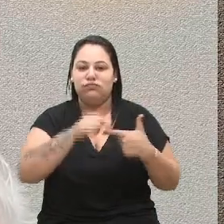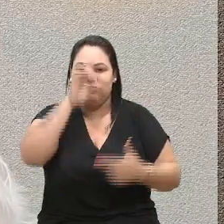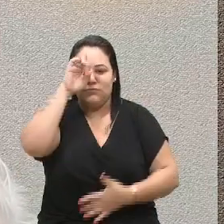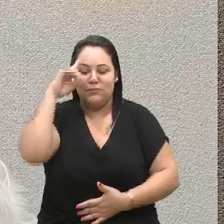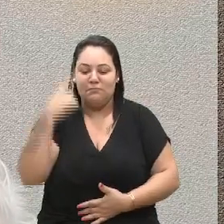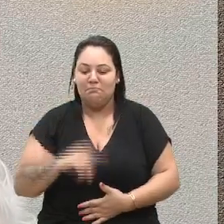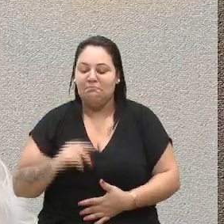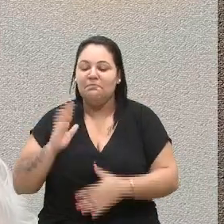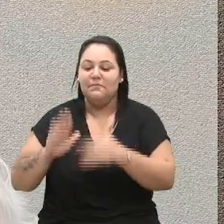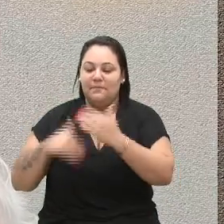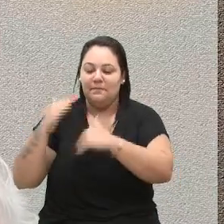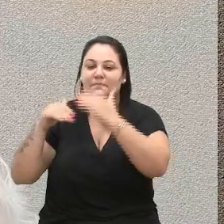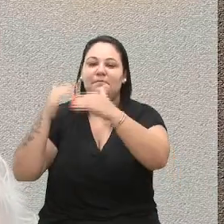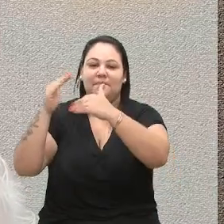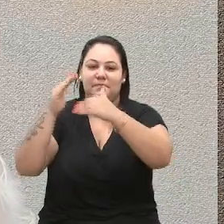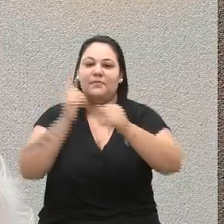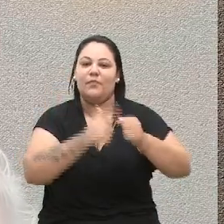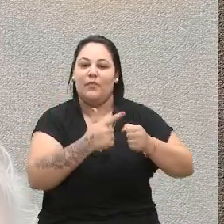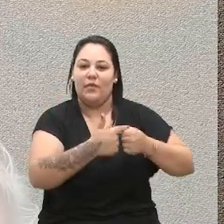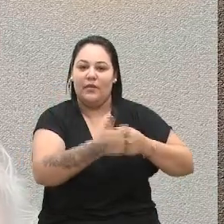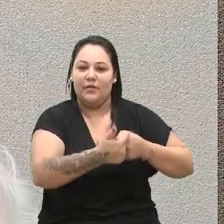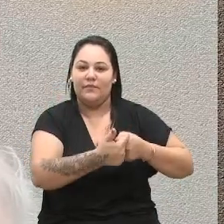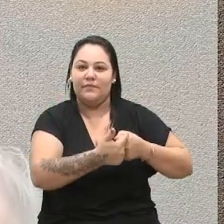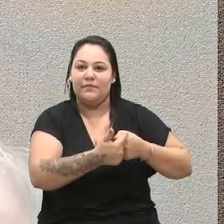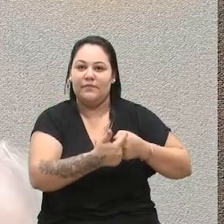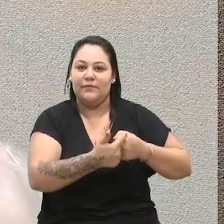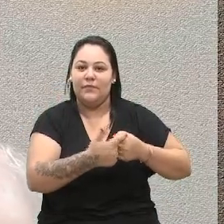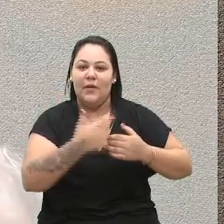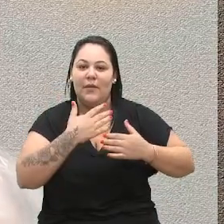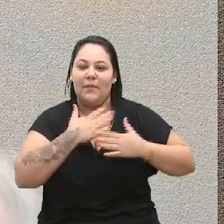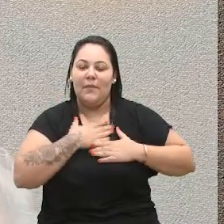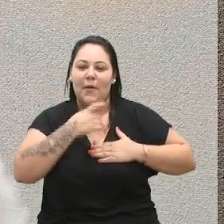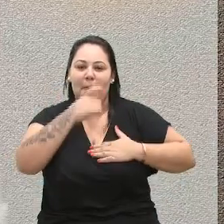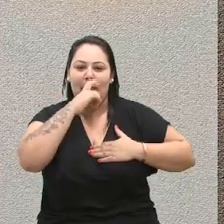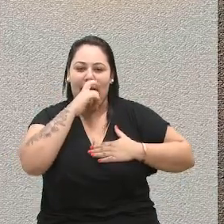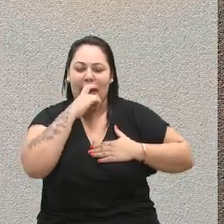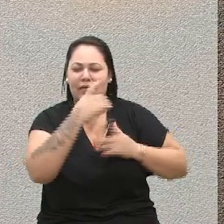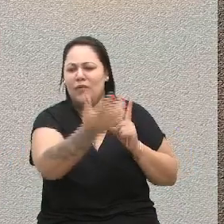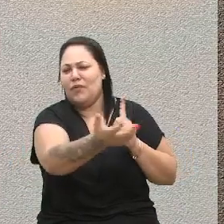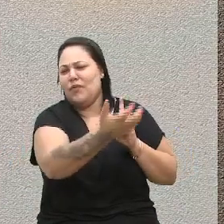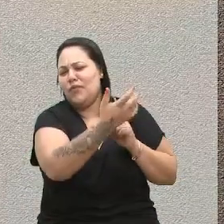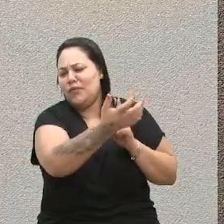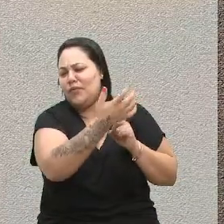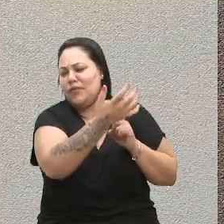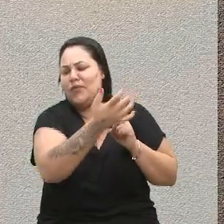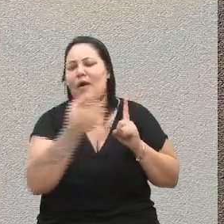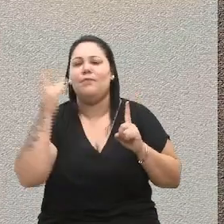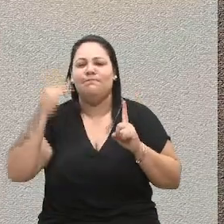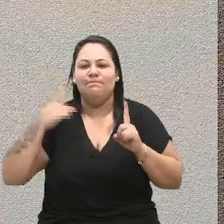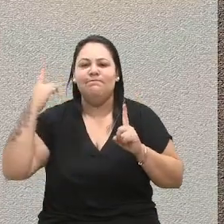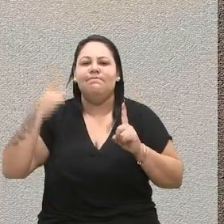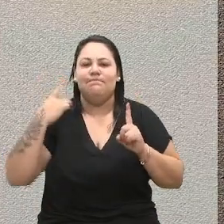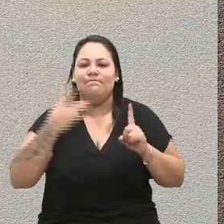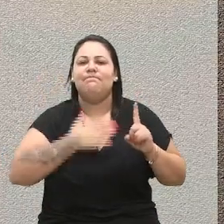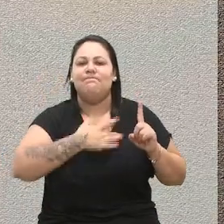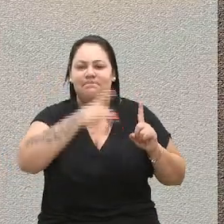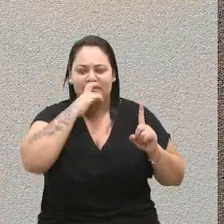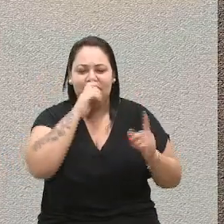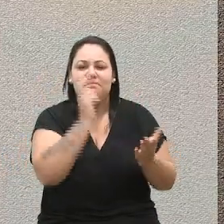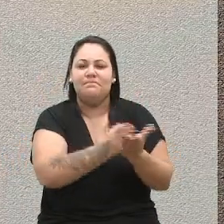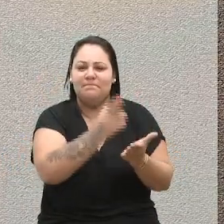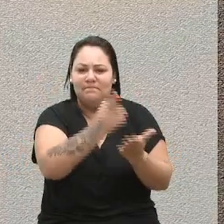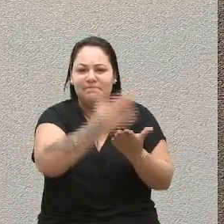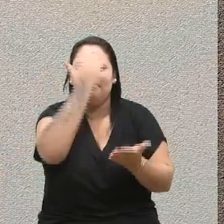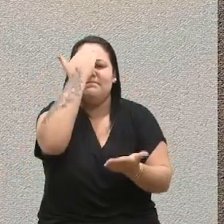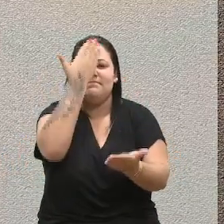município. nele que eu tenho as minhas inspirações políticas, ele que sempre acreditou na política,